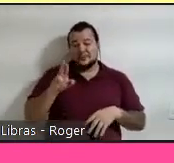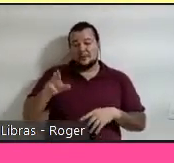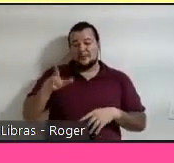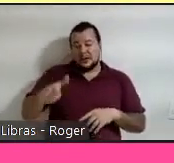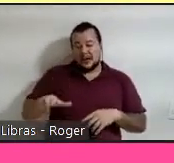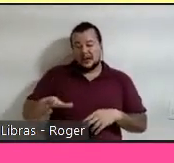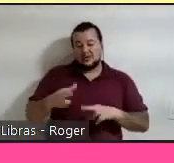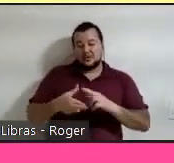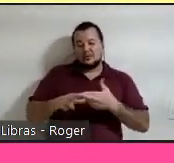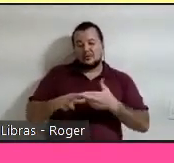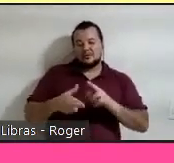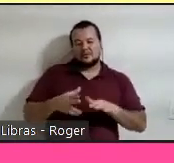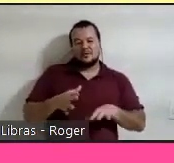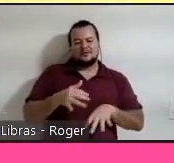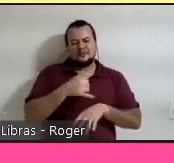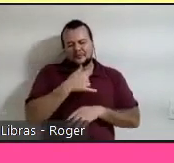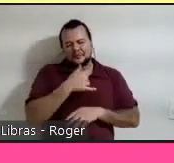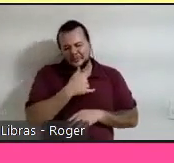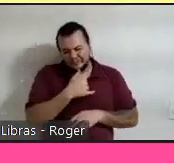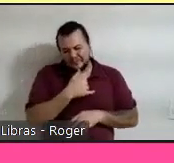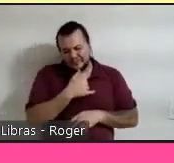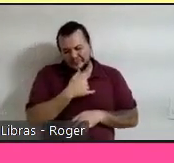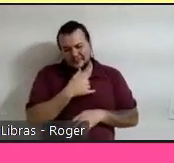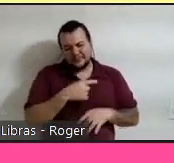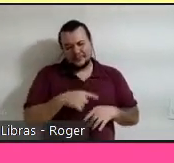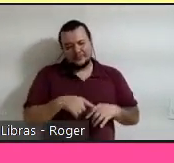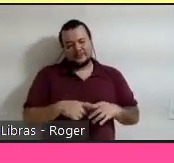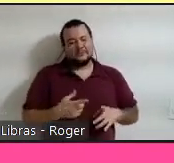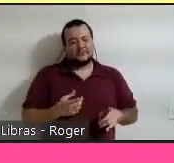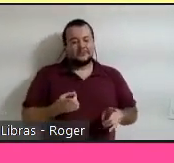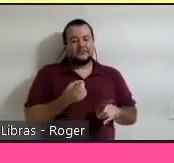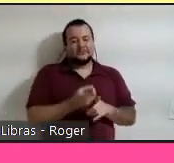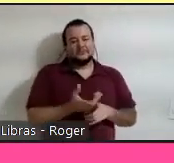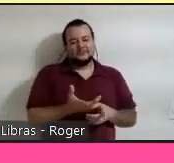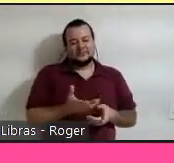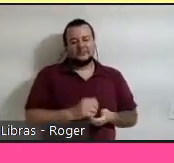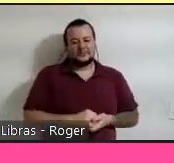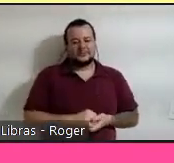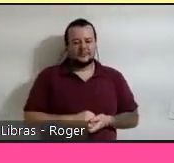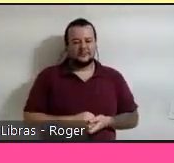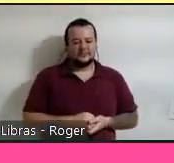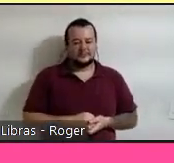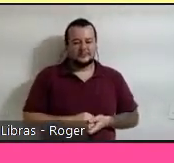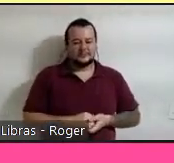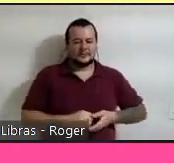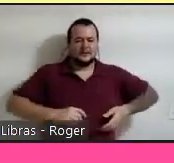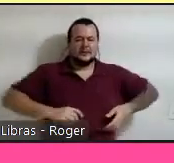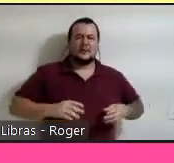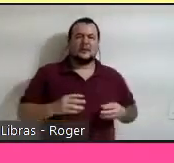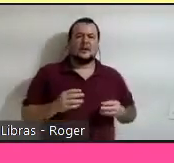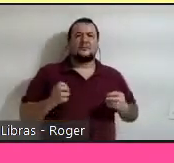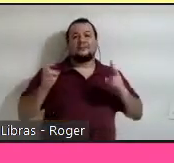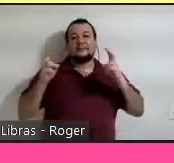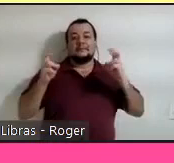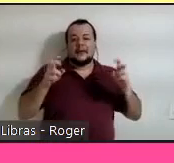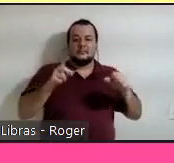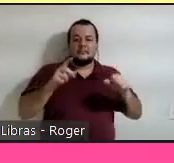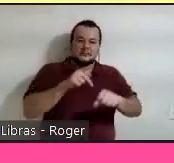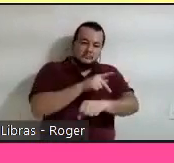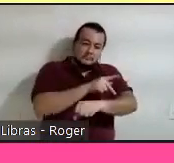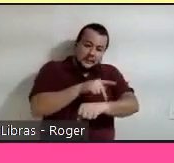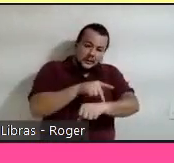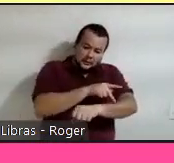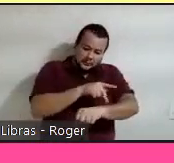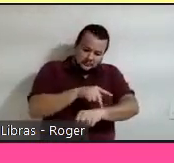gosto também, fiquei triste quando eu soube disso a primeira vez. Em termos pedagógicos, eu incluí o